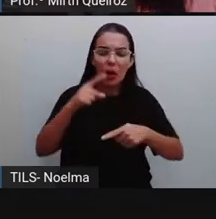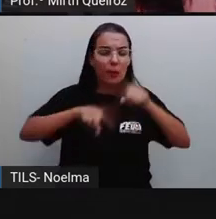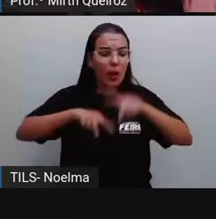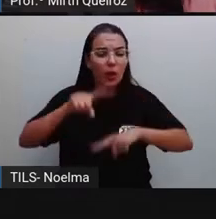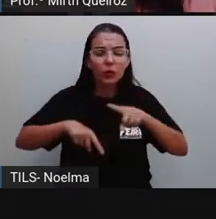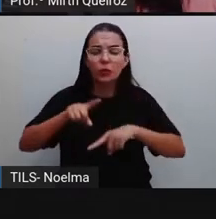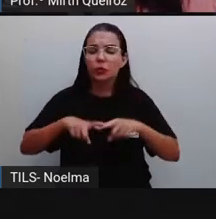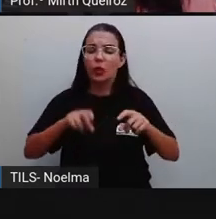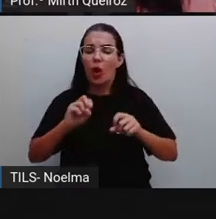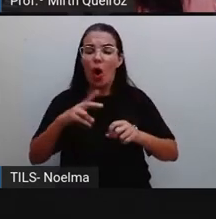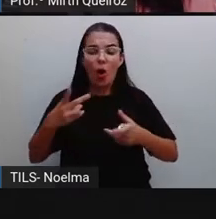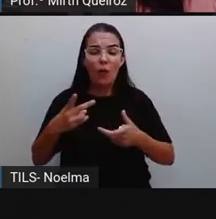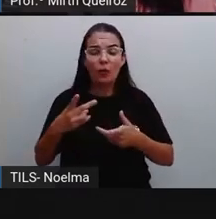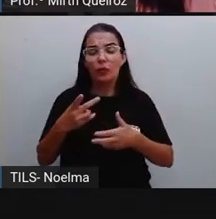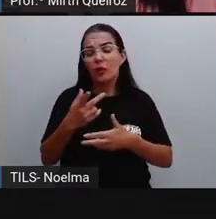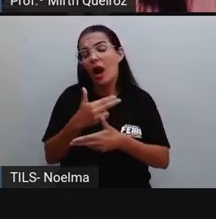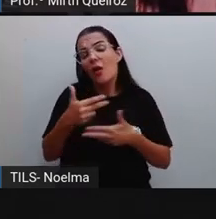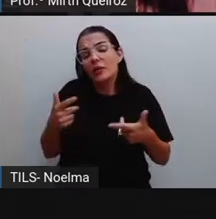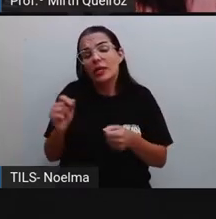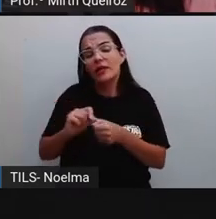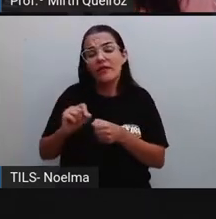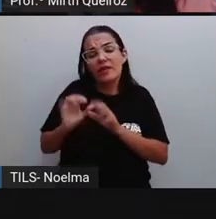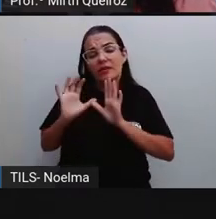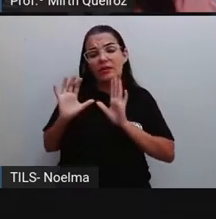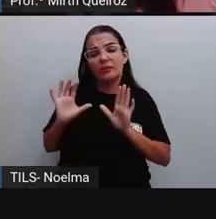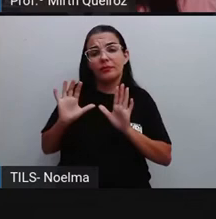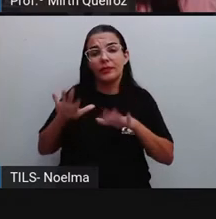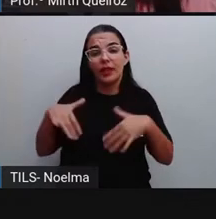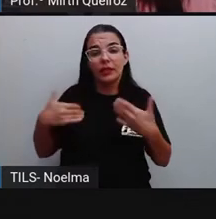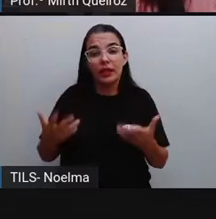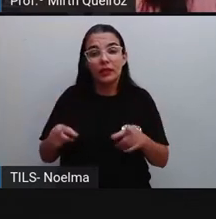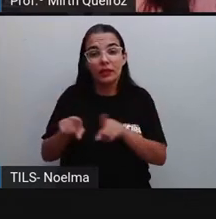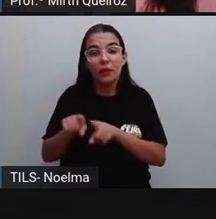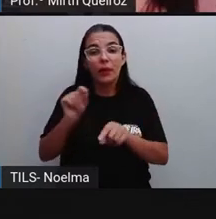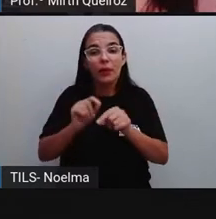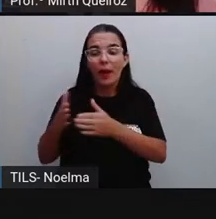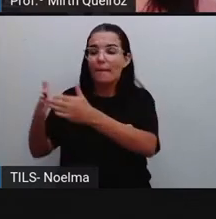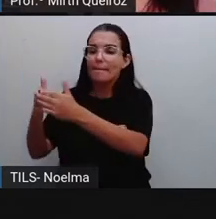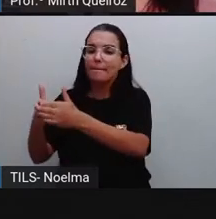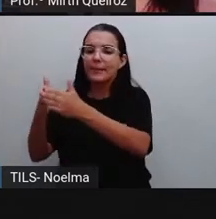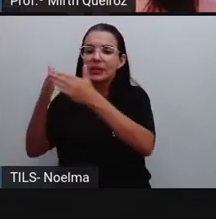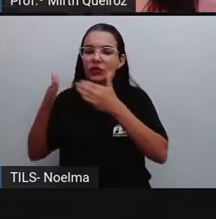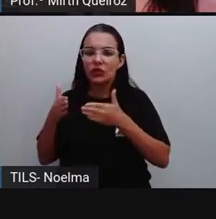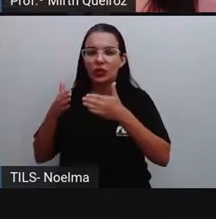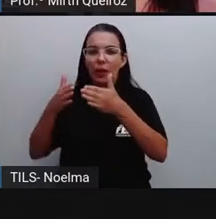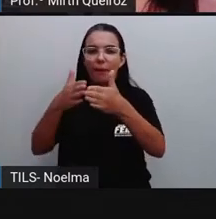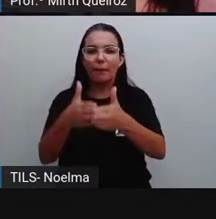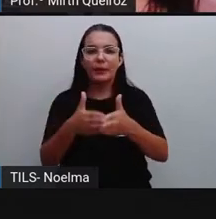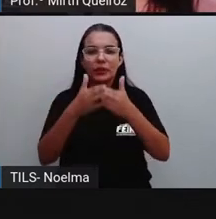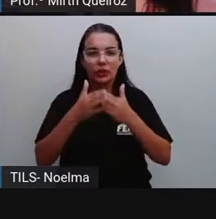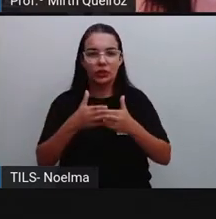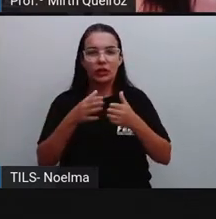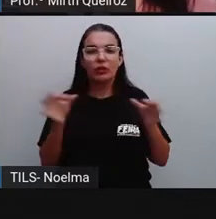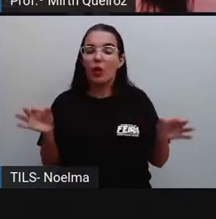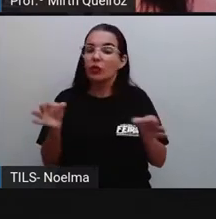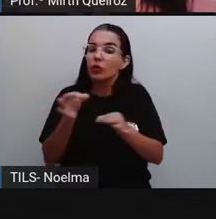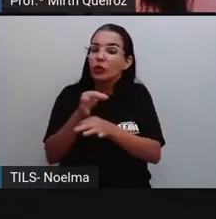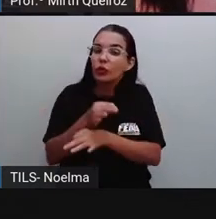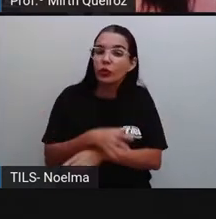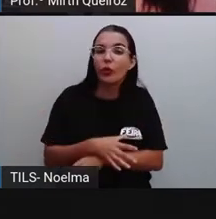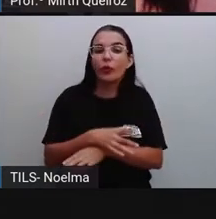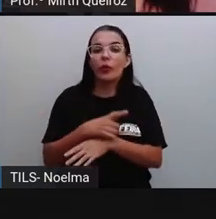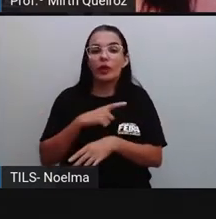ou então uma atitude, né? E solicitações, para solicitar, neste caso, soluções para